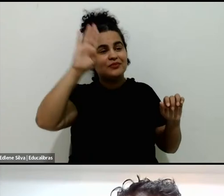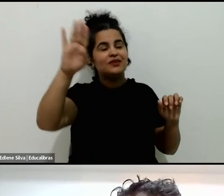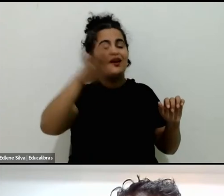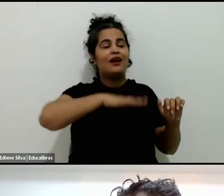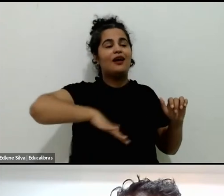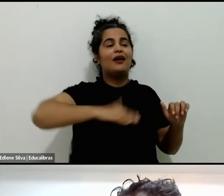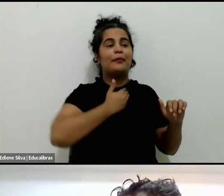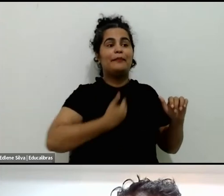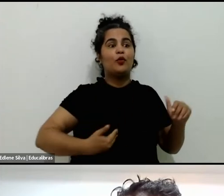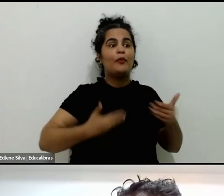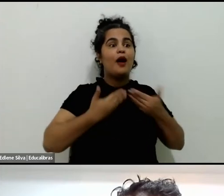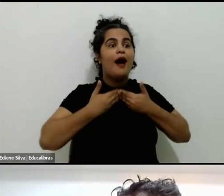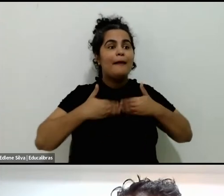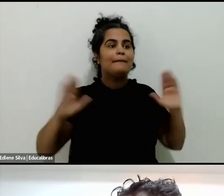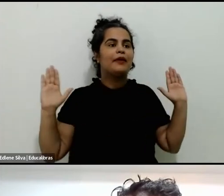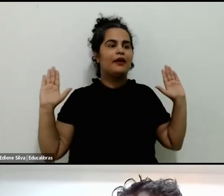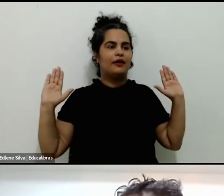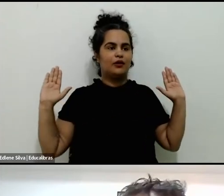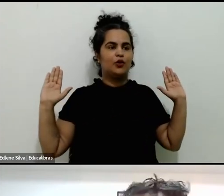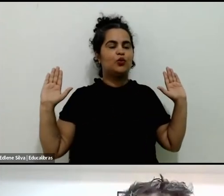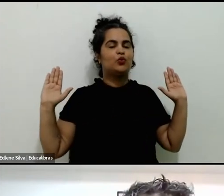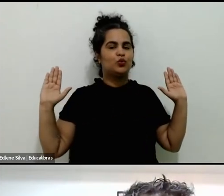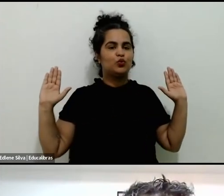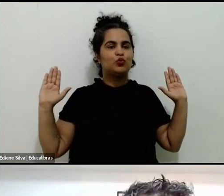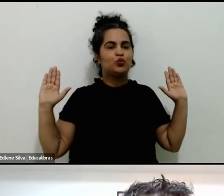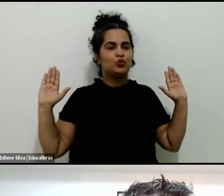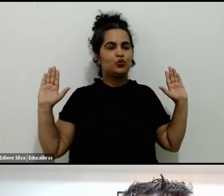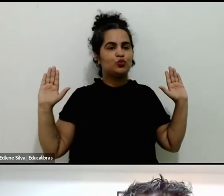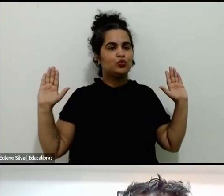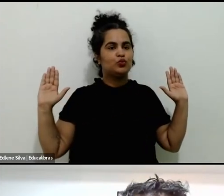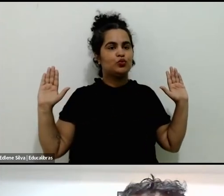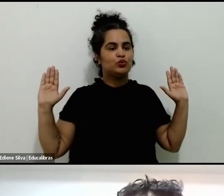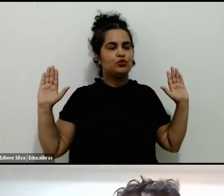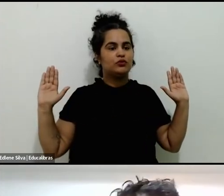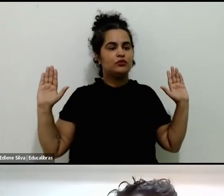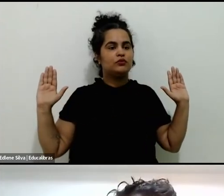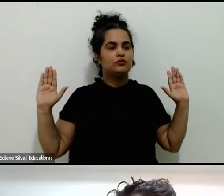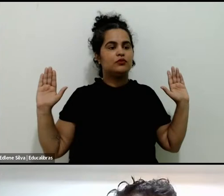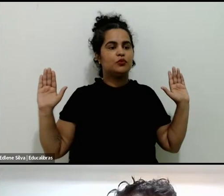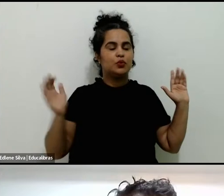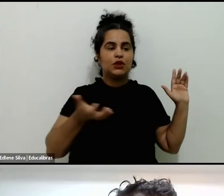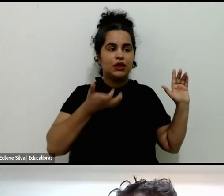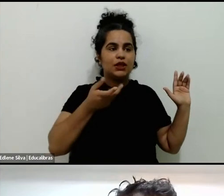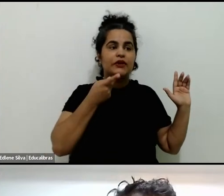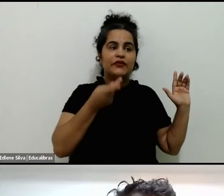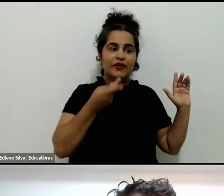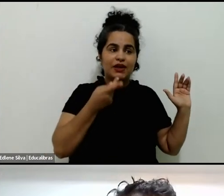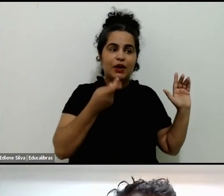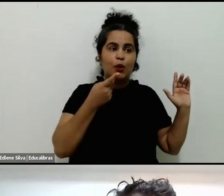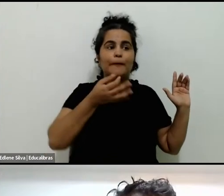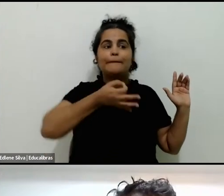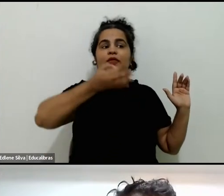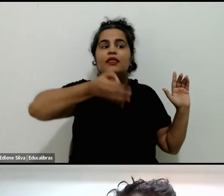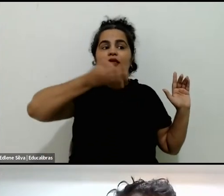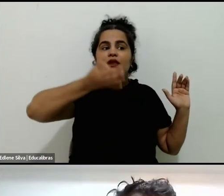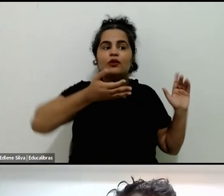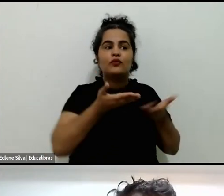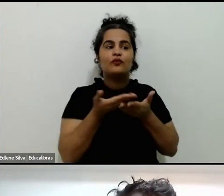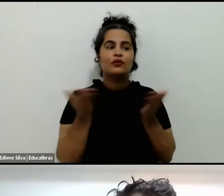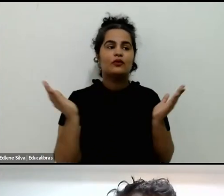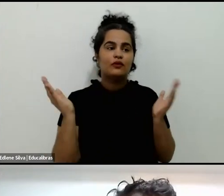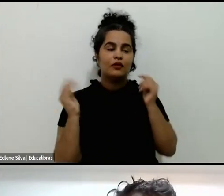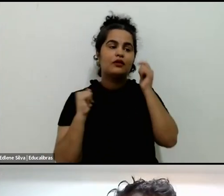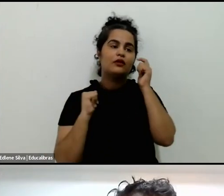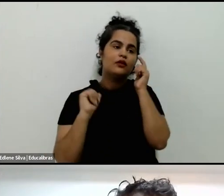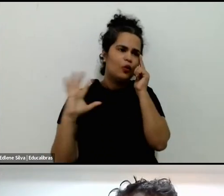públicos abertos. Então, queria comentar isso, gostaria de saber a opinião dos colegas, se isso